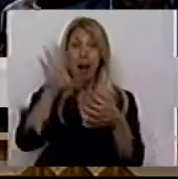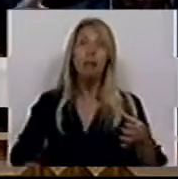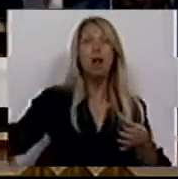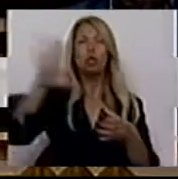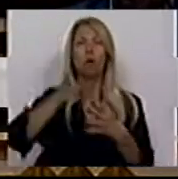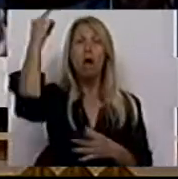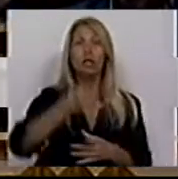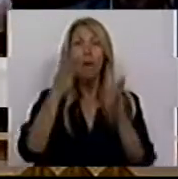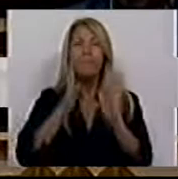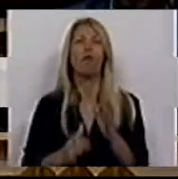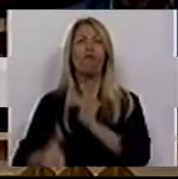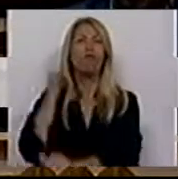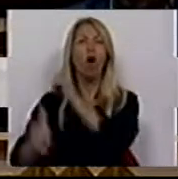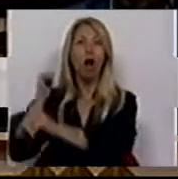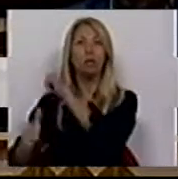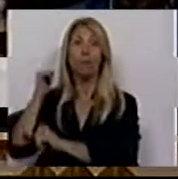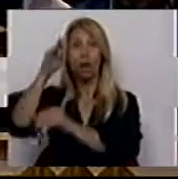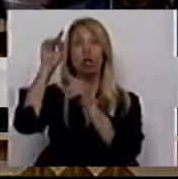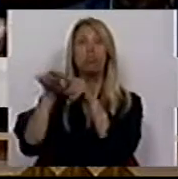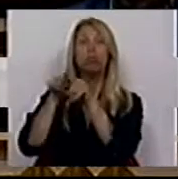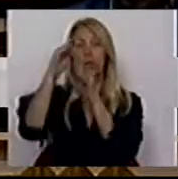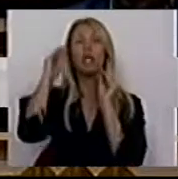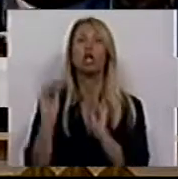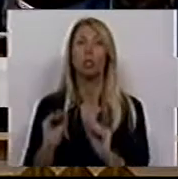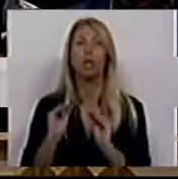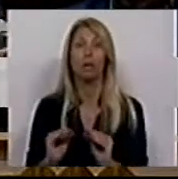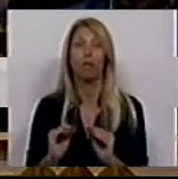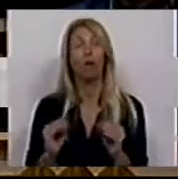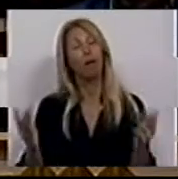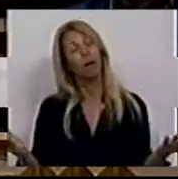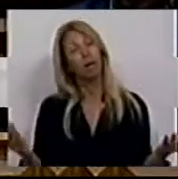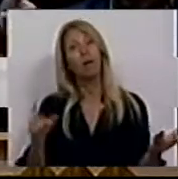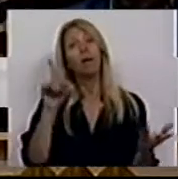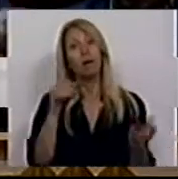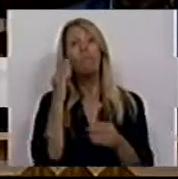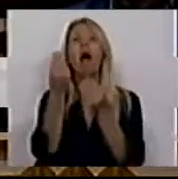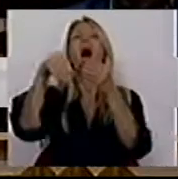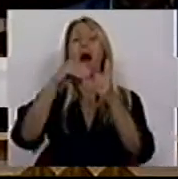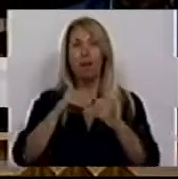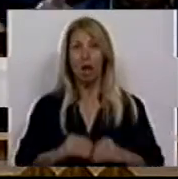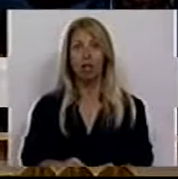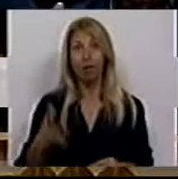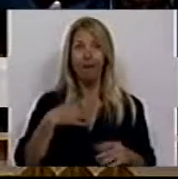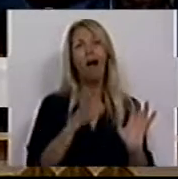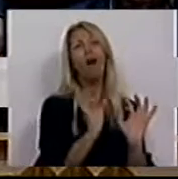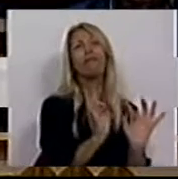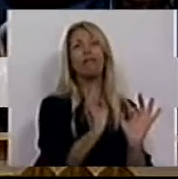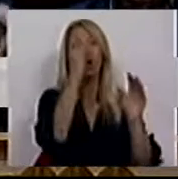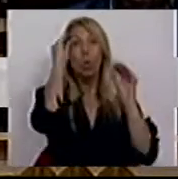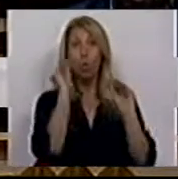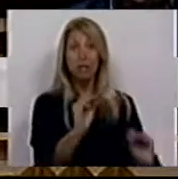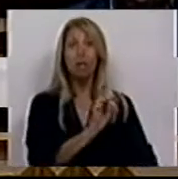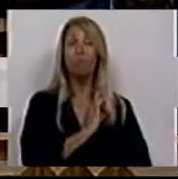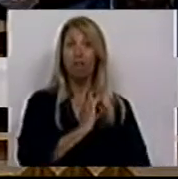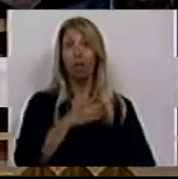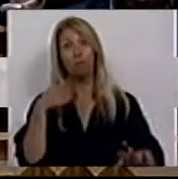haja uma reversão nas políticas educativas. E quando a isso acresce, que ainda querem favorecer o ensino privado, através